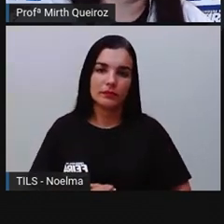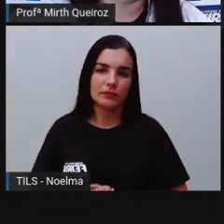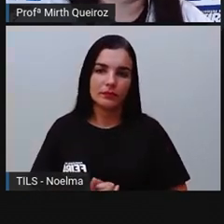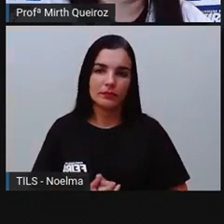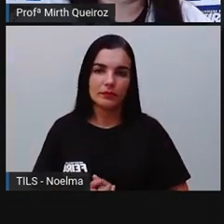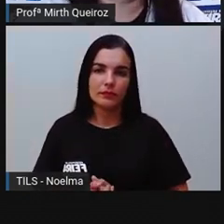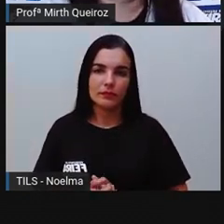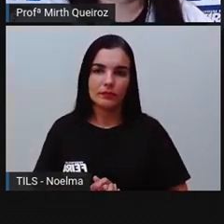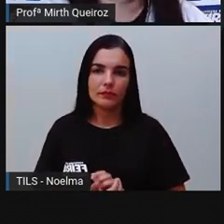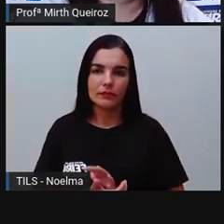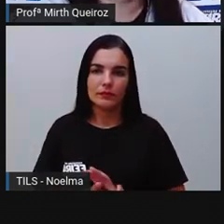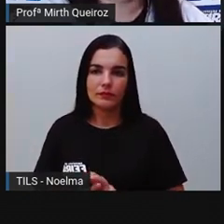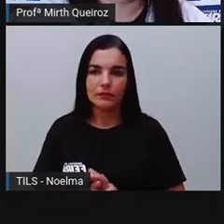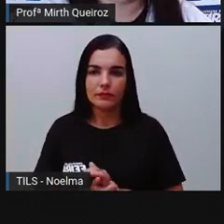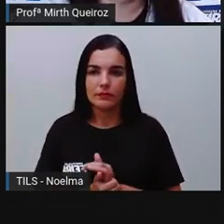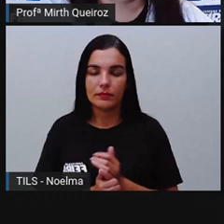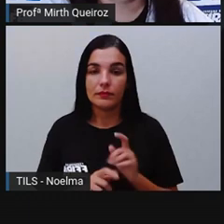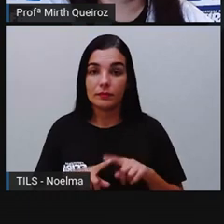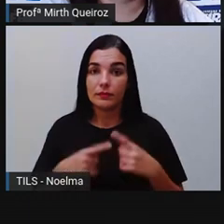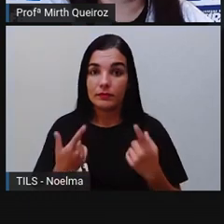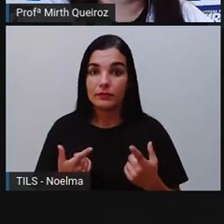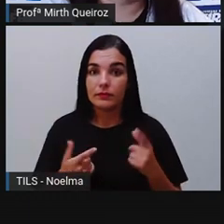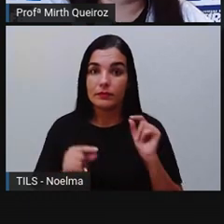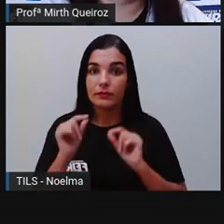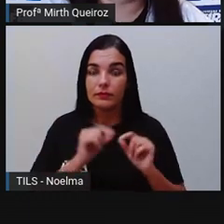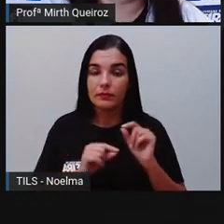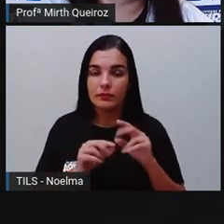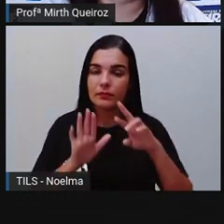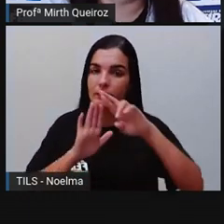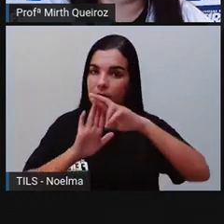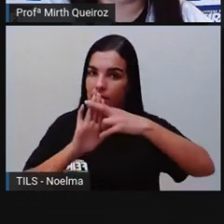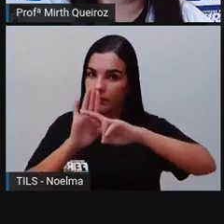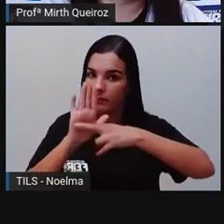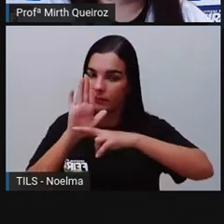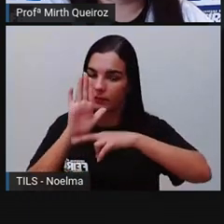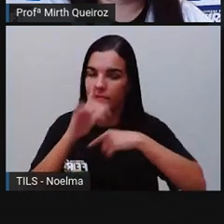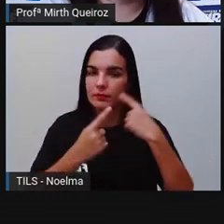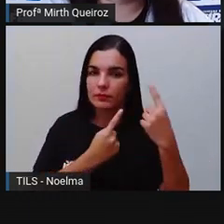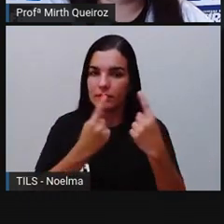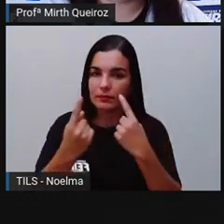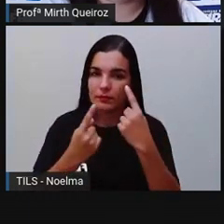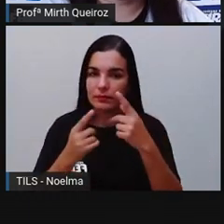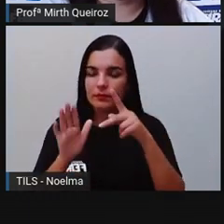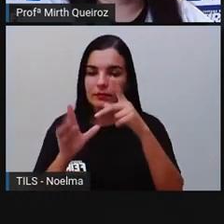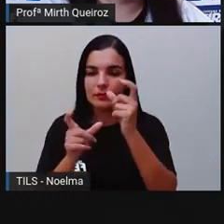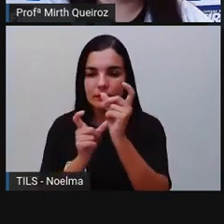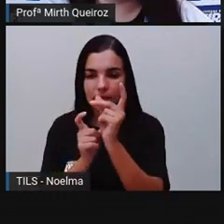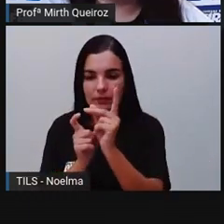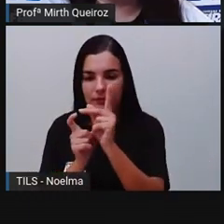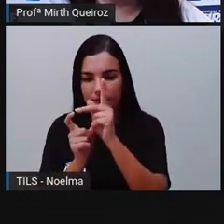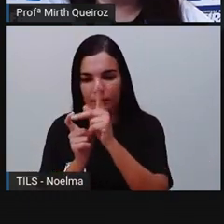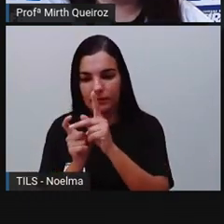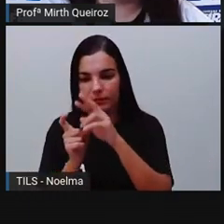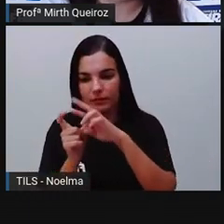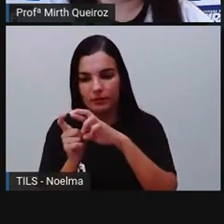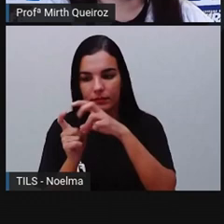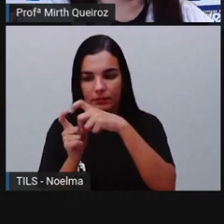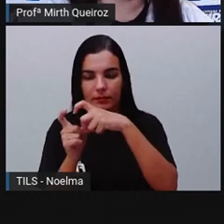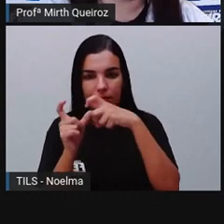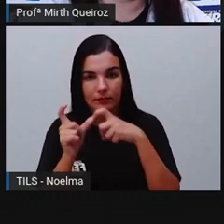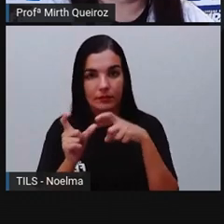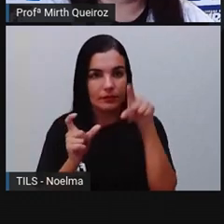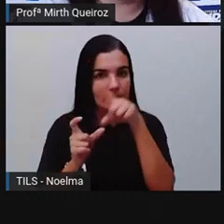acentos, né? Uma vez que é uma das regrinhas para palavras proparoxítonas. Vocês entenderam até aqui?